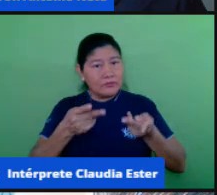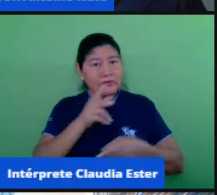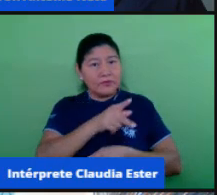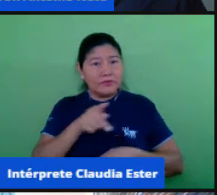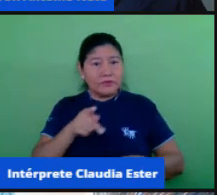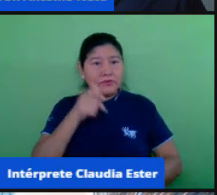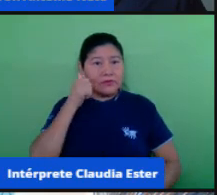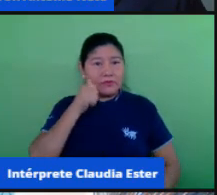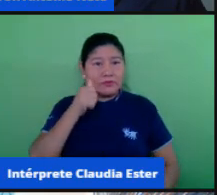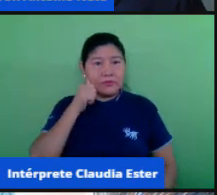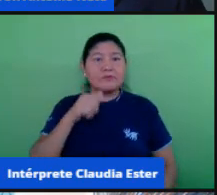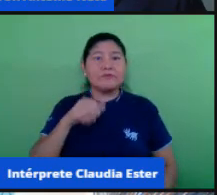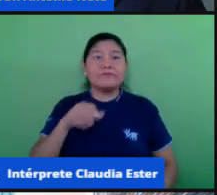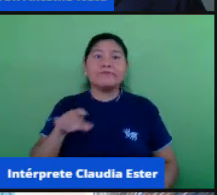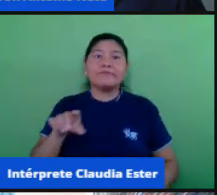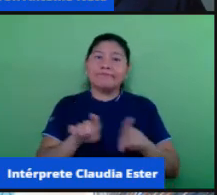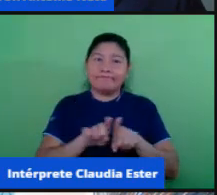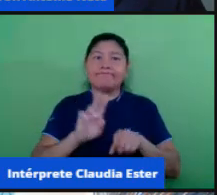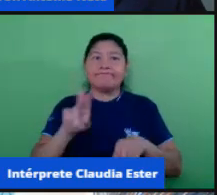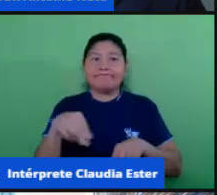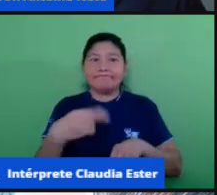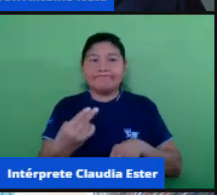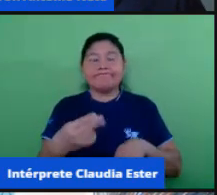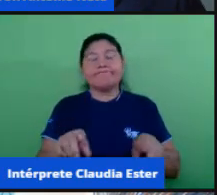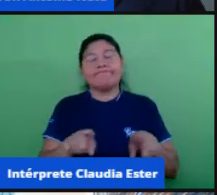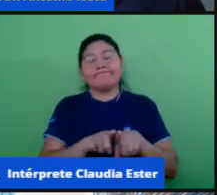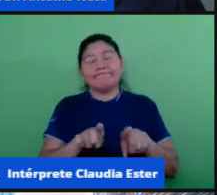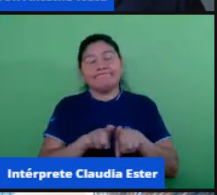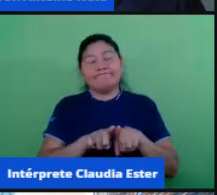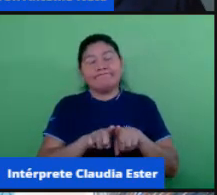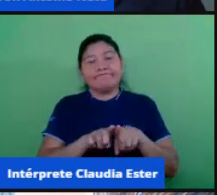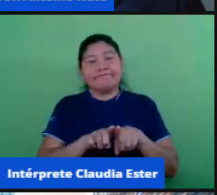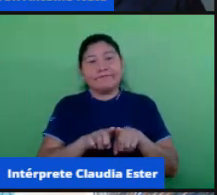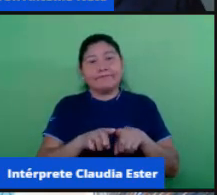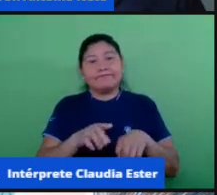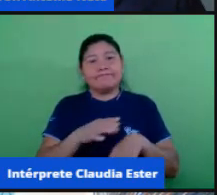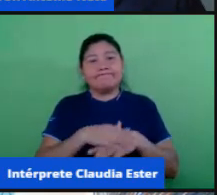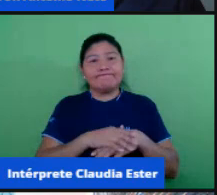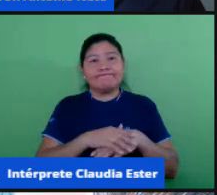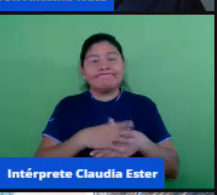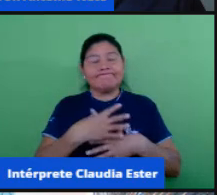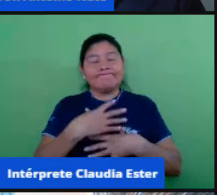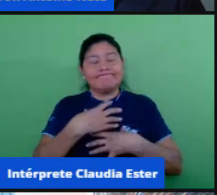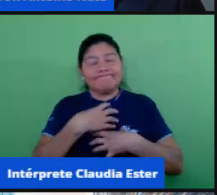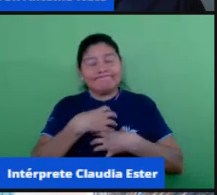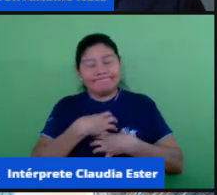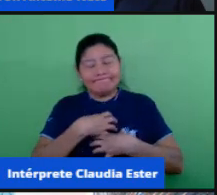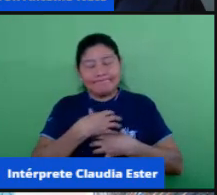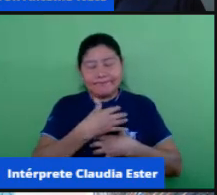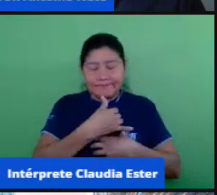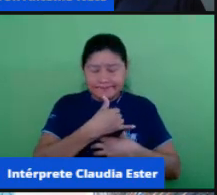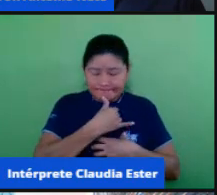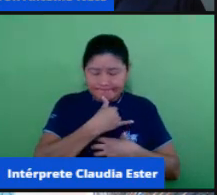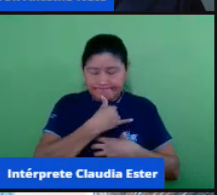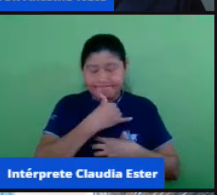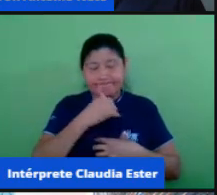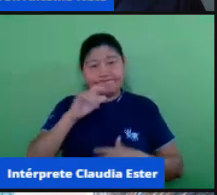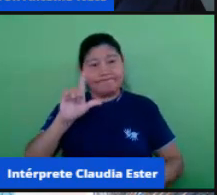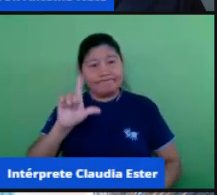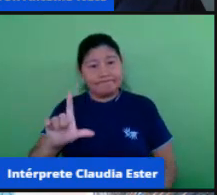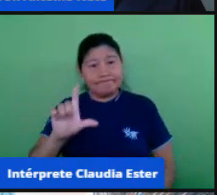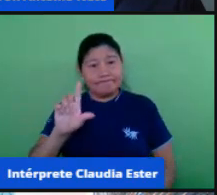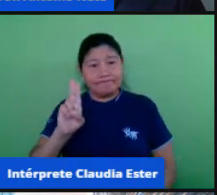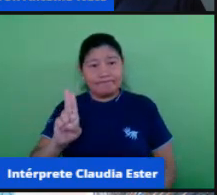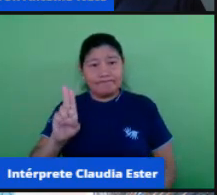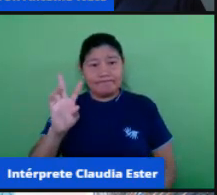estamos todos de luto, porque o professor Gil Martins partiu, né, devido à Covid